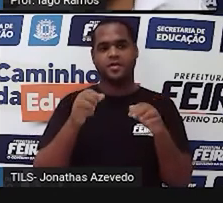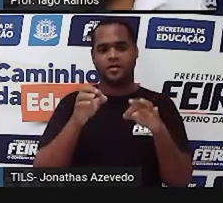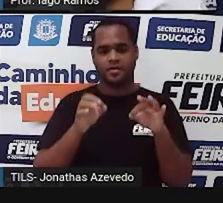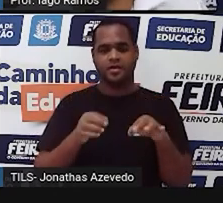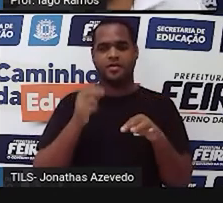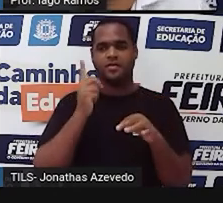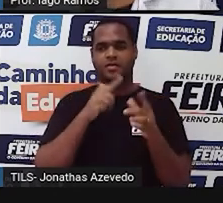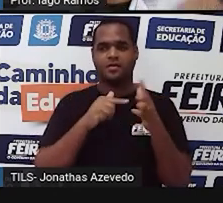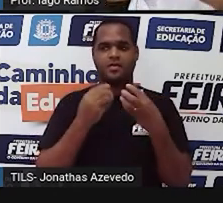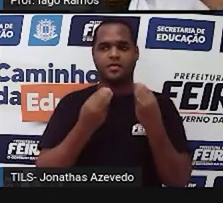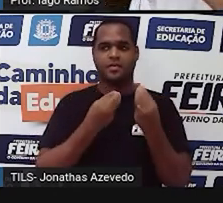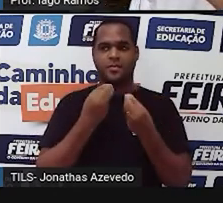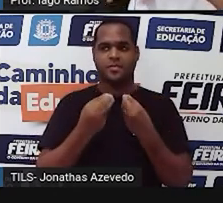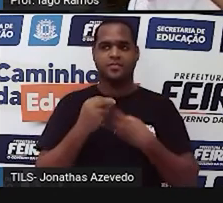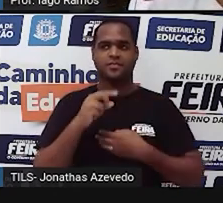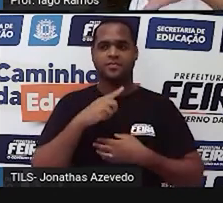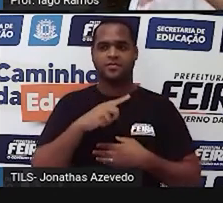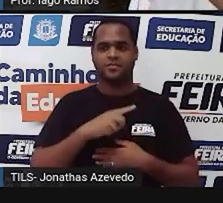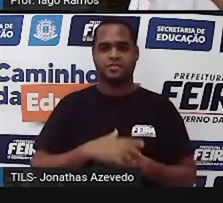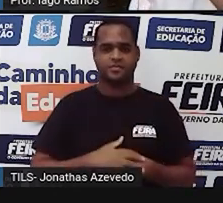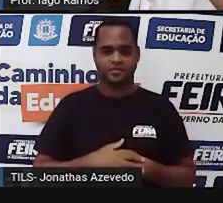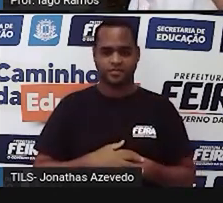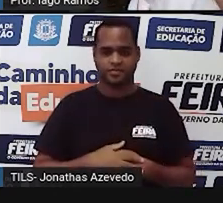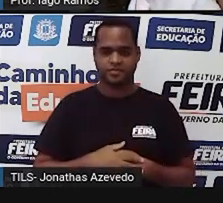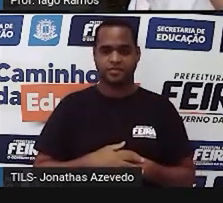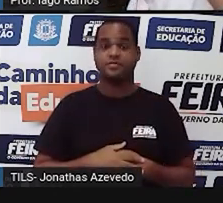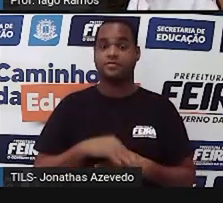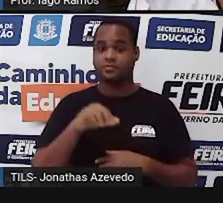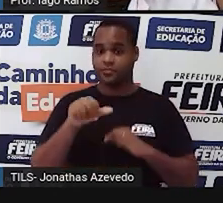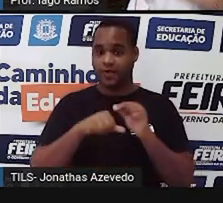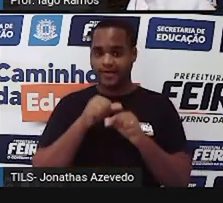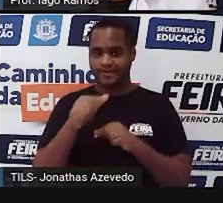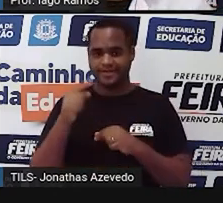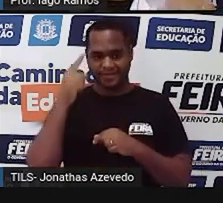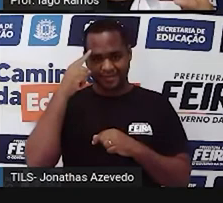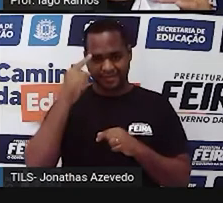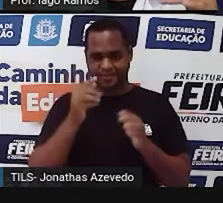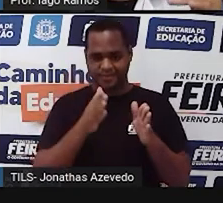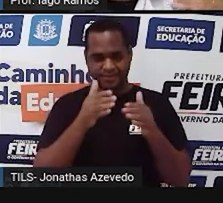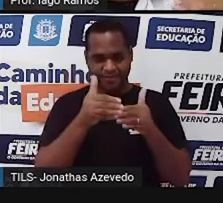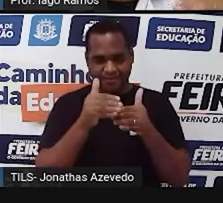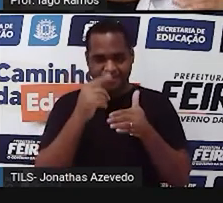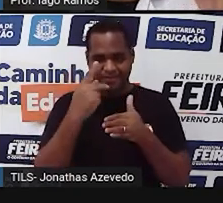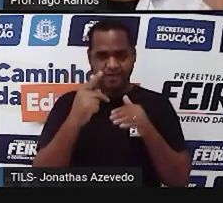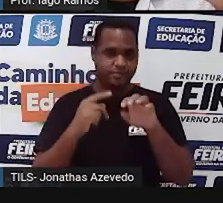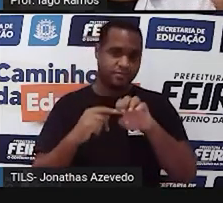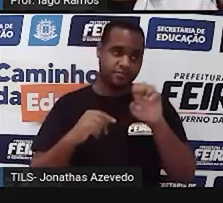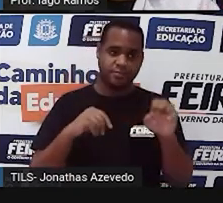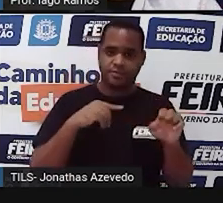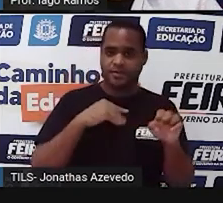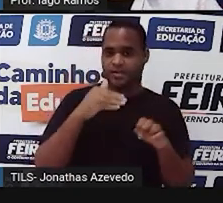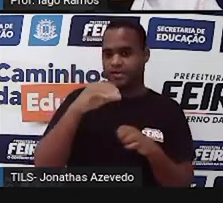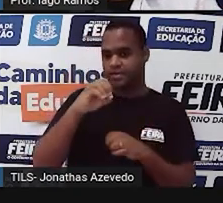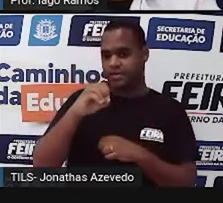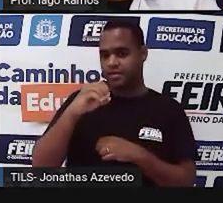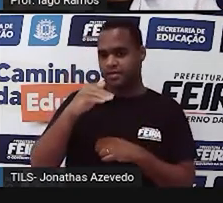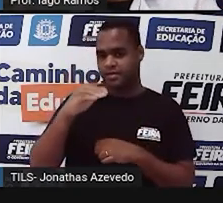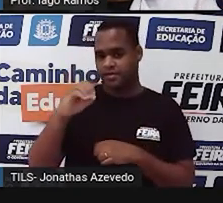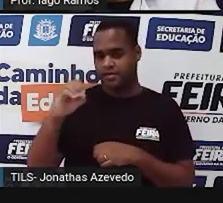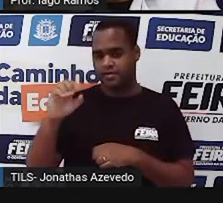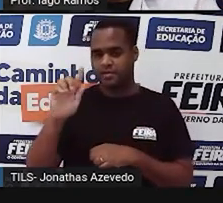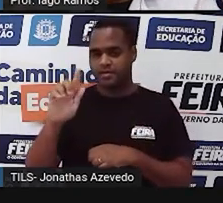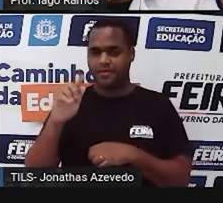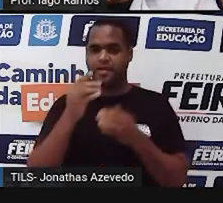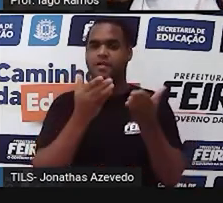direito para que fiquem equilibrados? Tirou uma caixinha do lado esquerdo, o lado de 100 gramas vai descer. Vai ficar mais